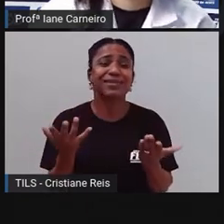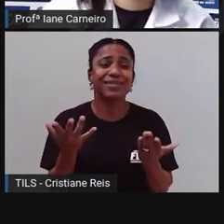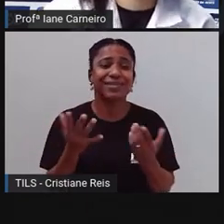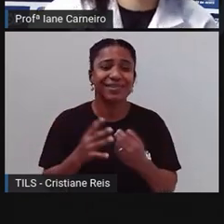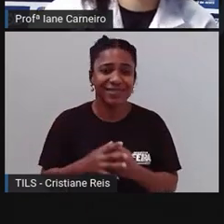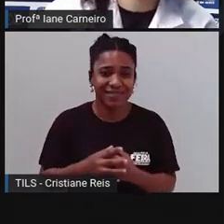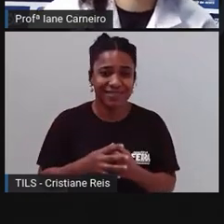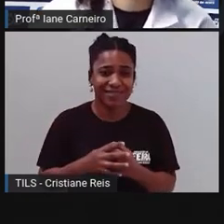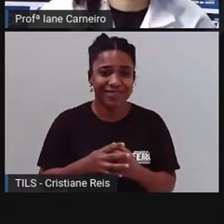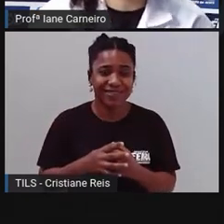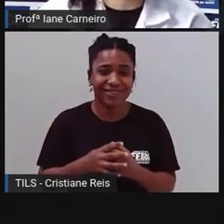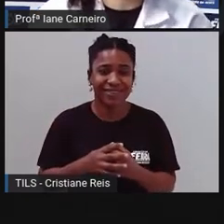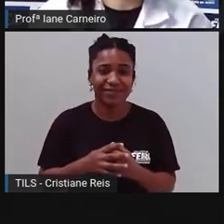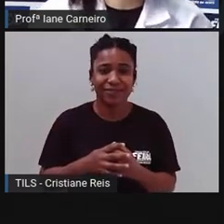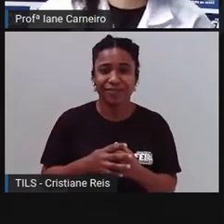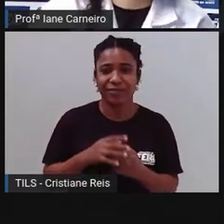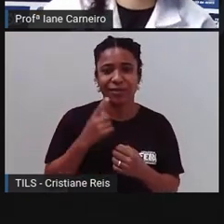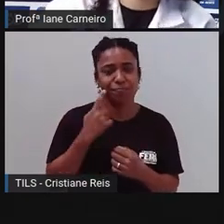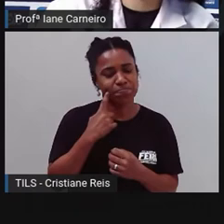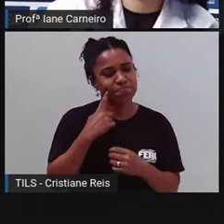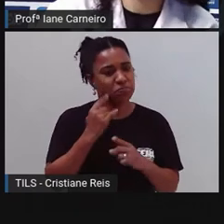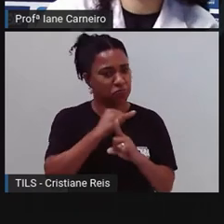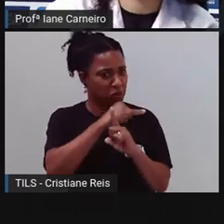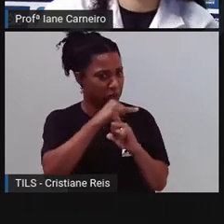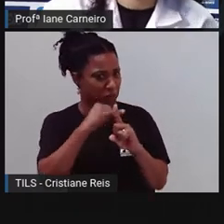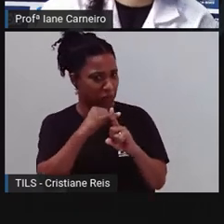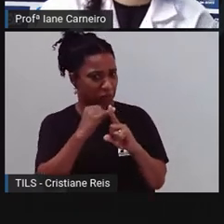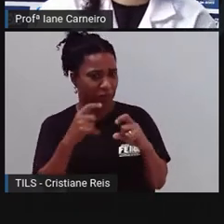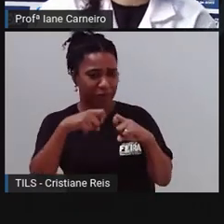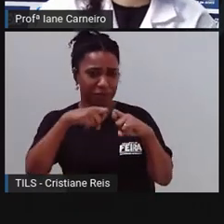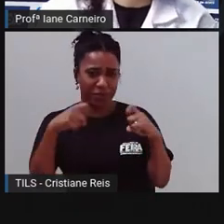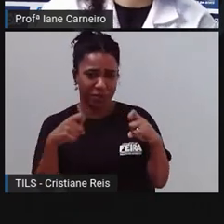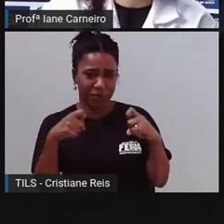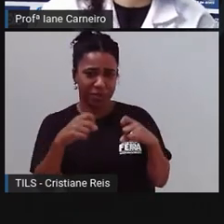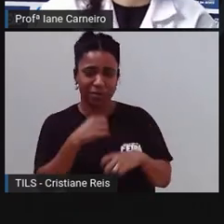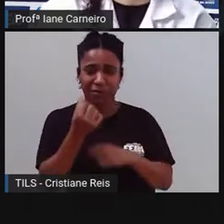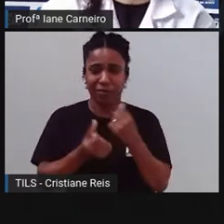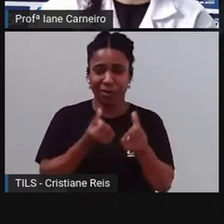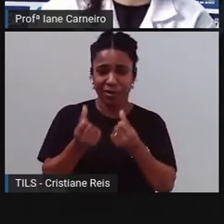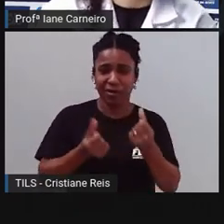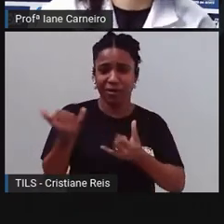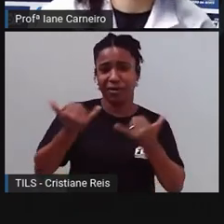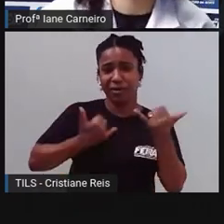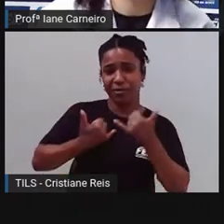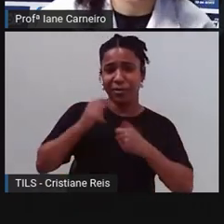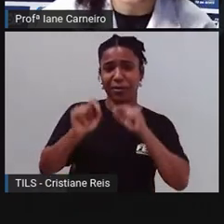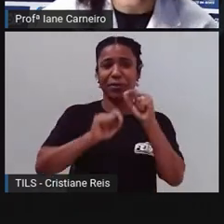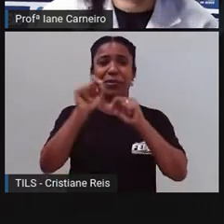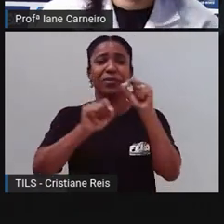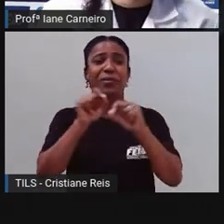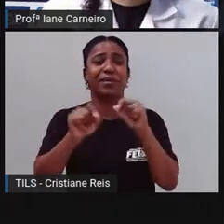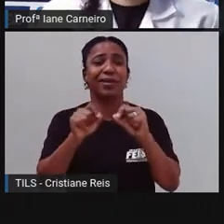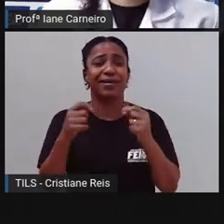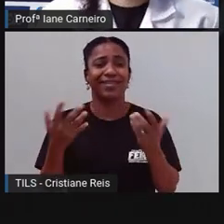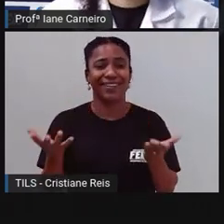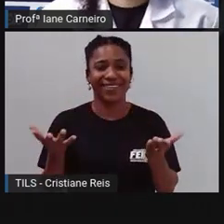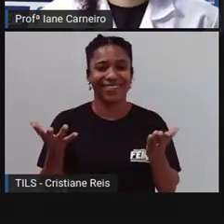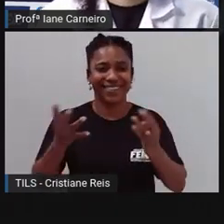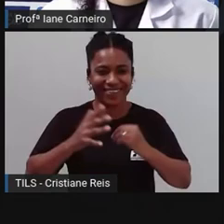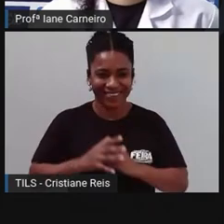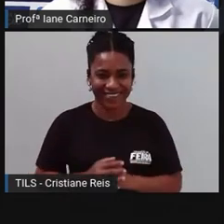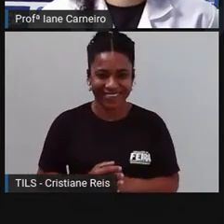Uma meia, meio feita. Outra meia, fazer. Diga lá, minha menina, quantas meias vem a ser? Ó,